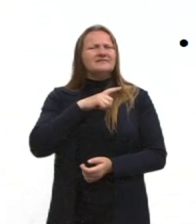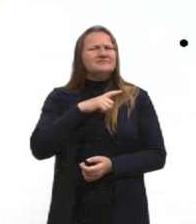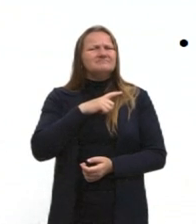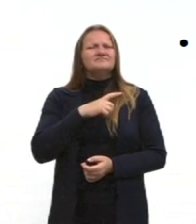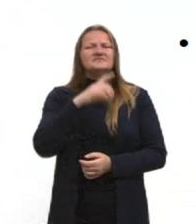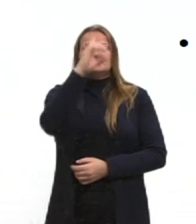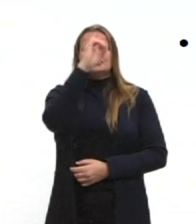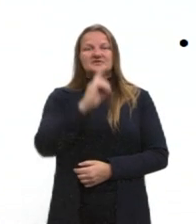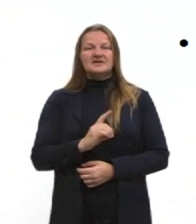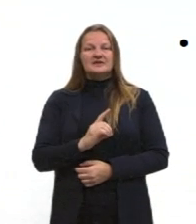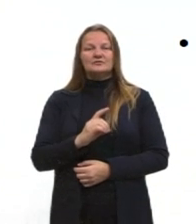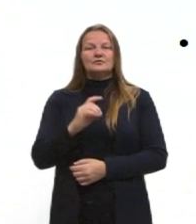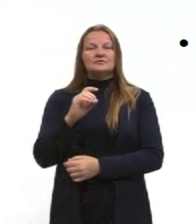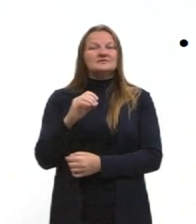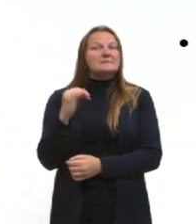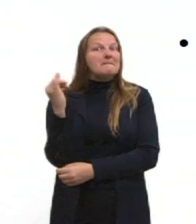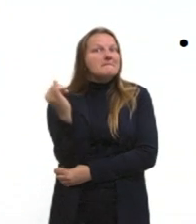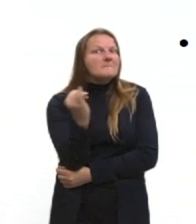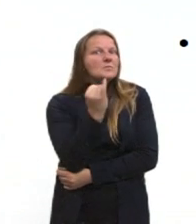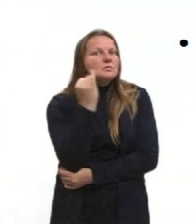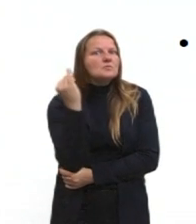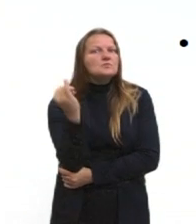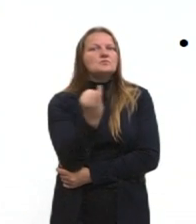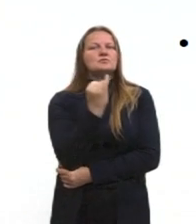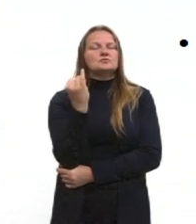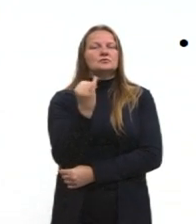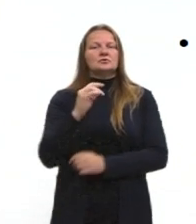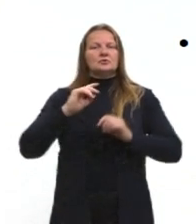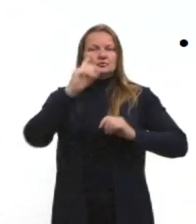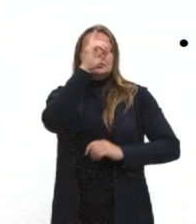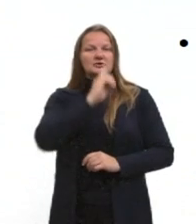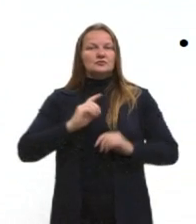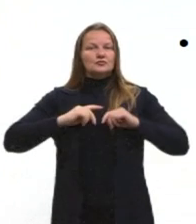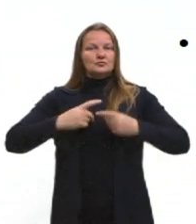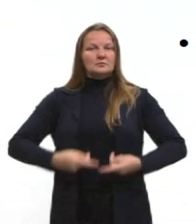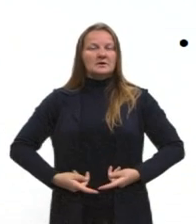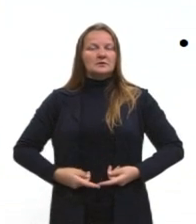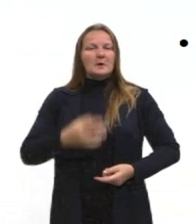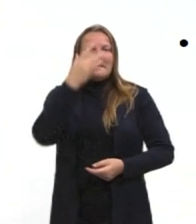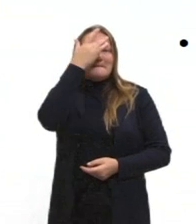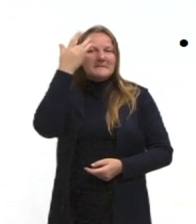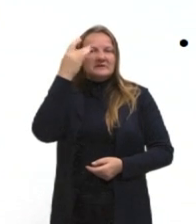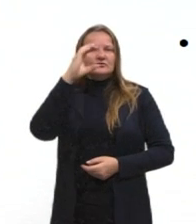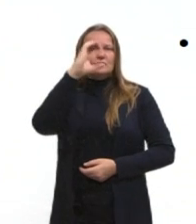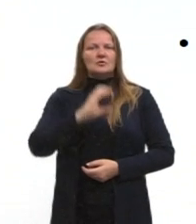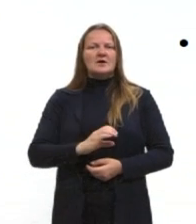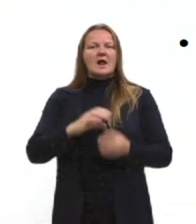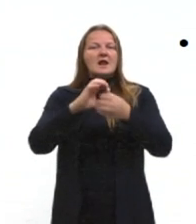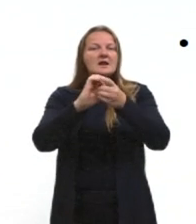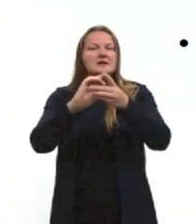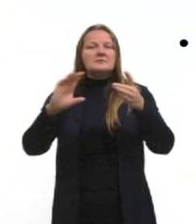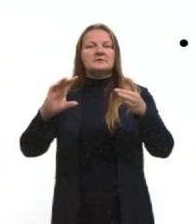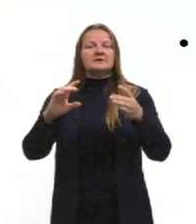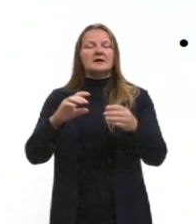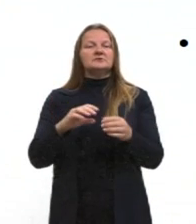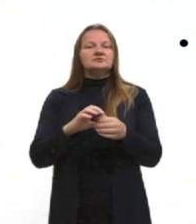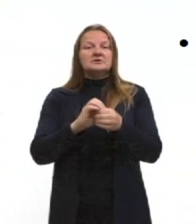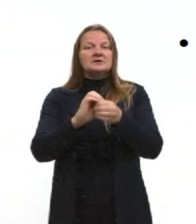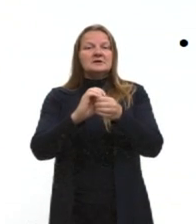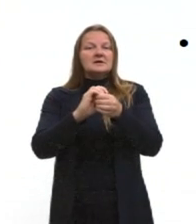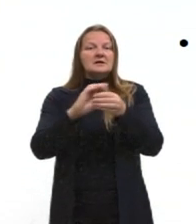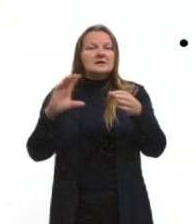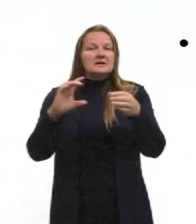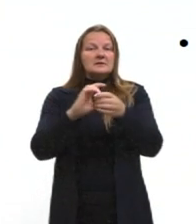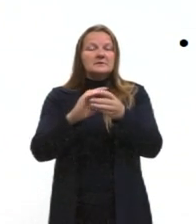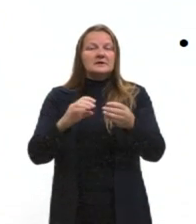direitos fundamentais. Então, os direitos humanos, os direitos mínimos dos cidadãos, a liberdade, a liberdade de expressão,